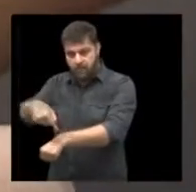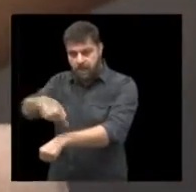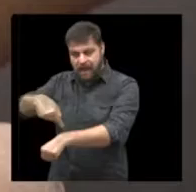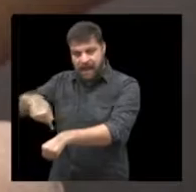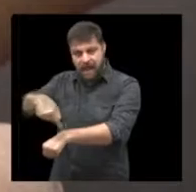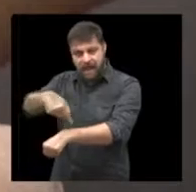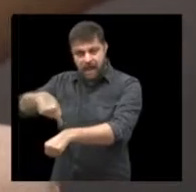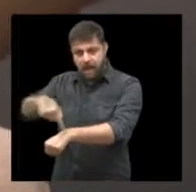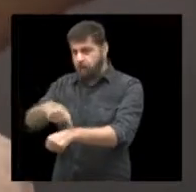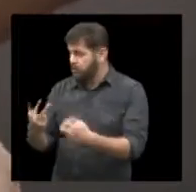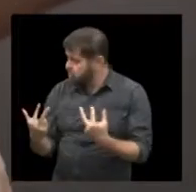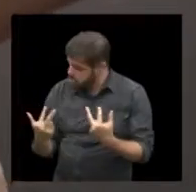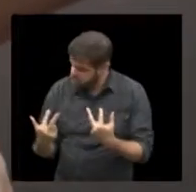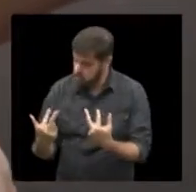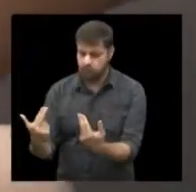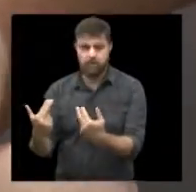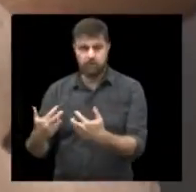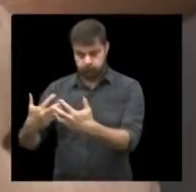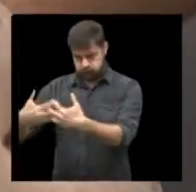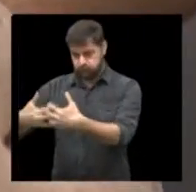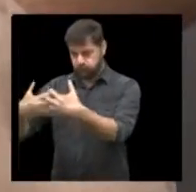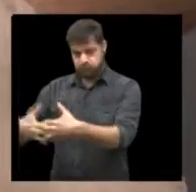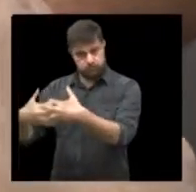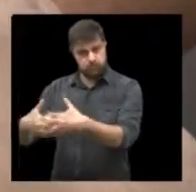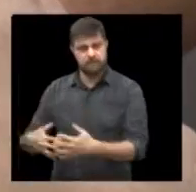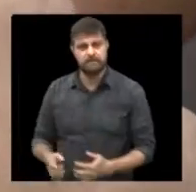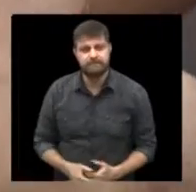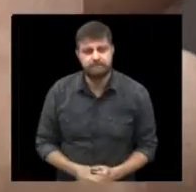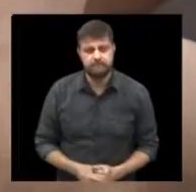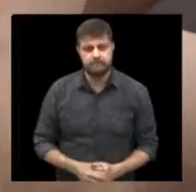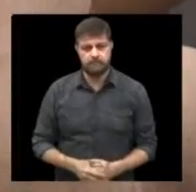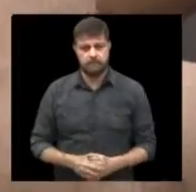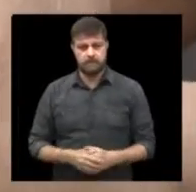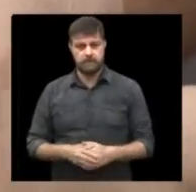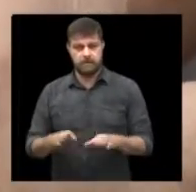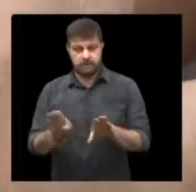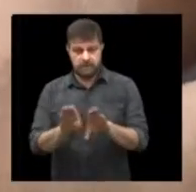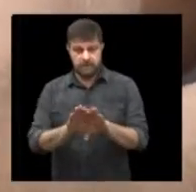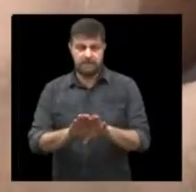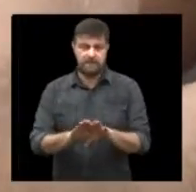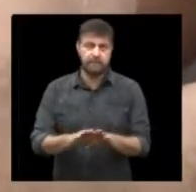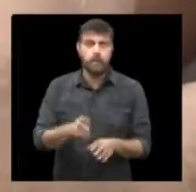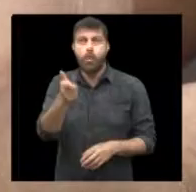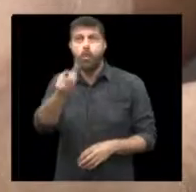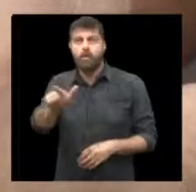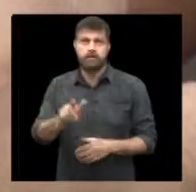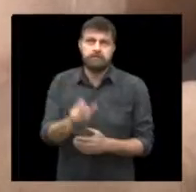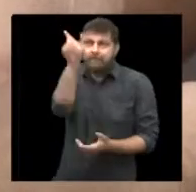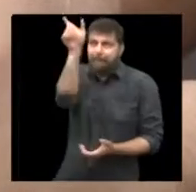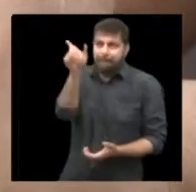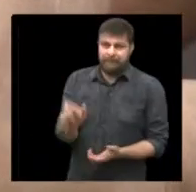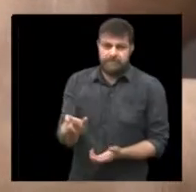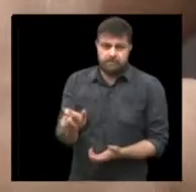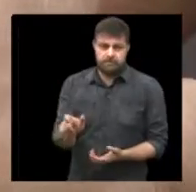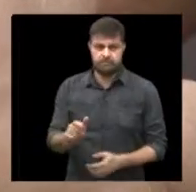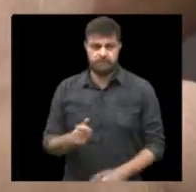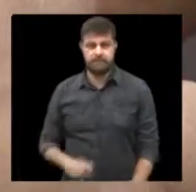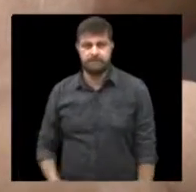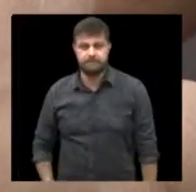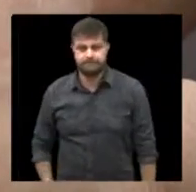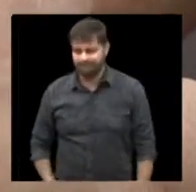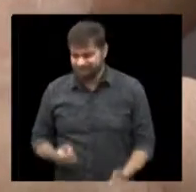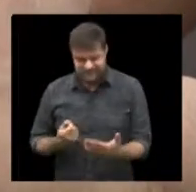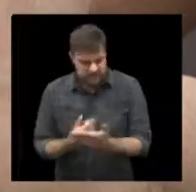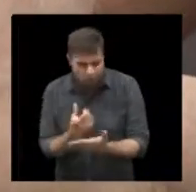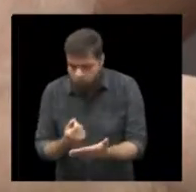mesma função além dessa função nós temos a outra por exemplo uma pessoa que não tem condições de ter de